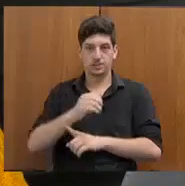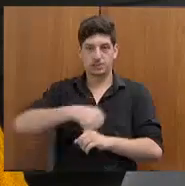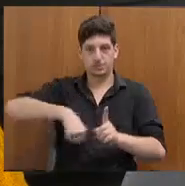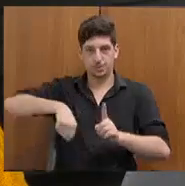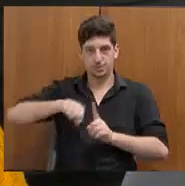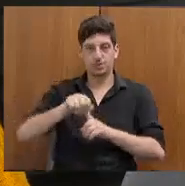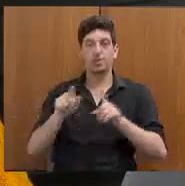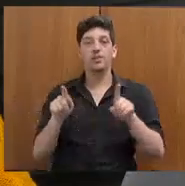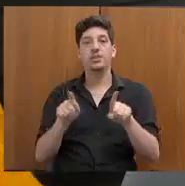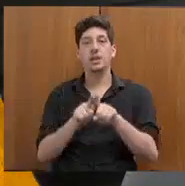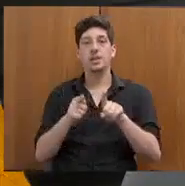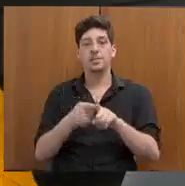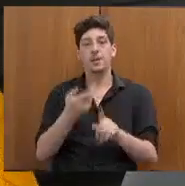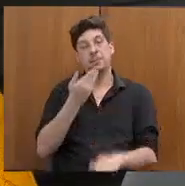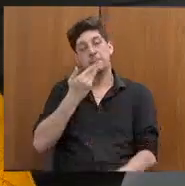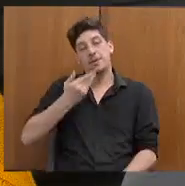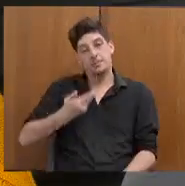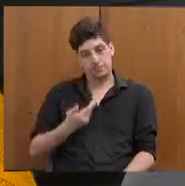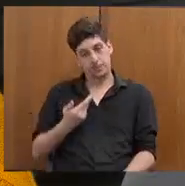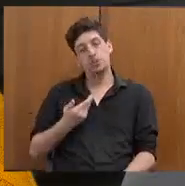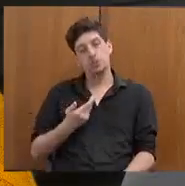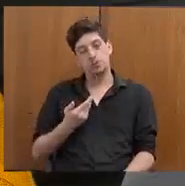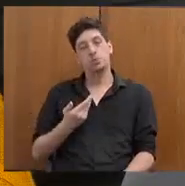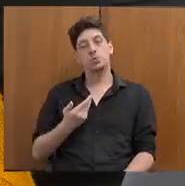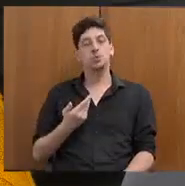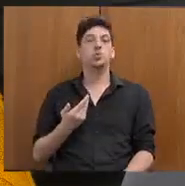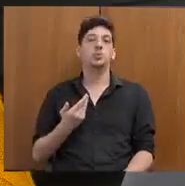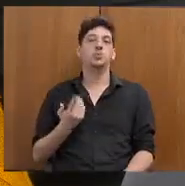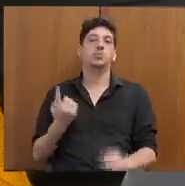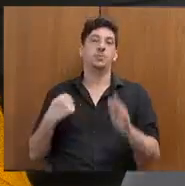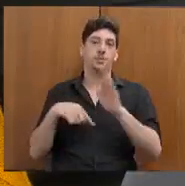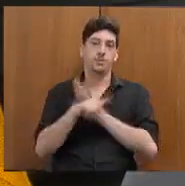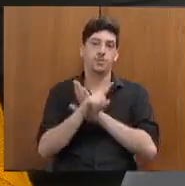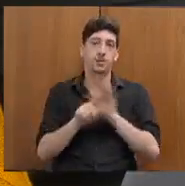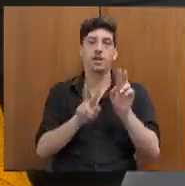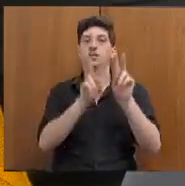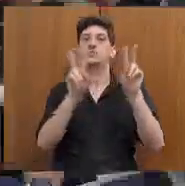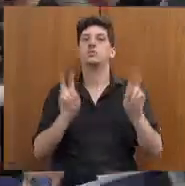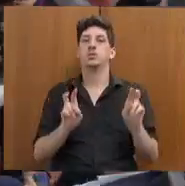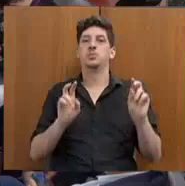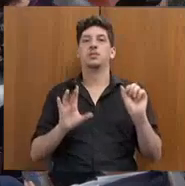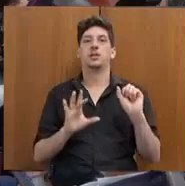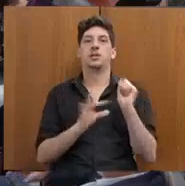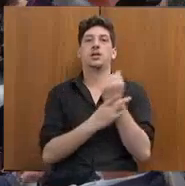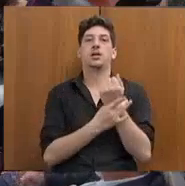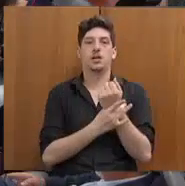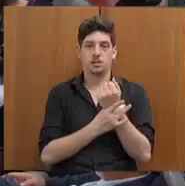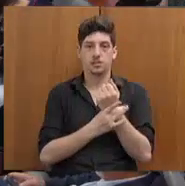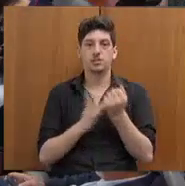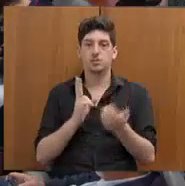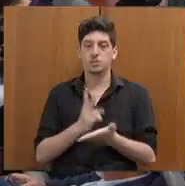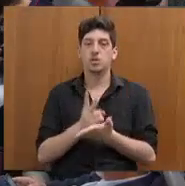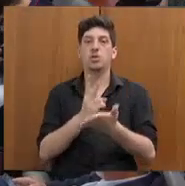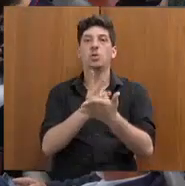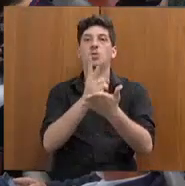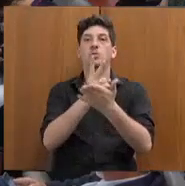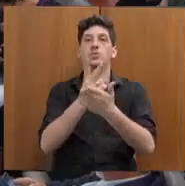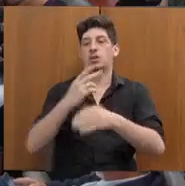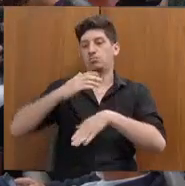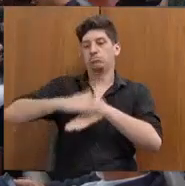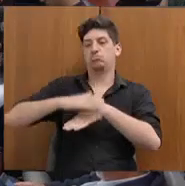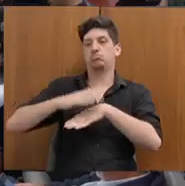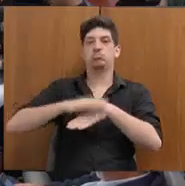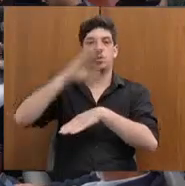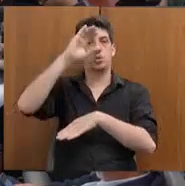que também nos pediram para trazer o questionamento em relação à garantia de funcionamento e autonomia do